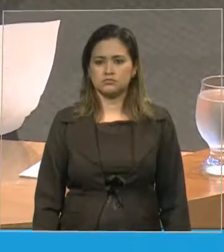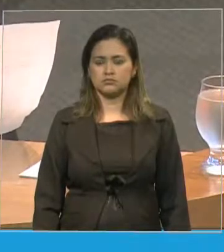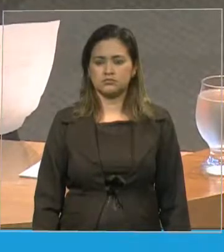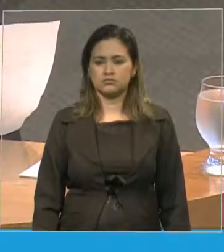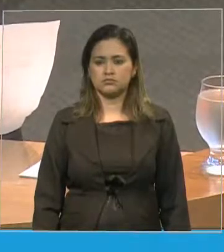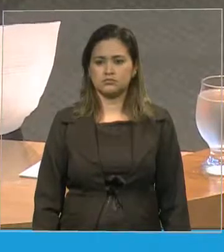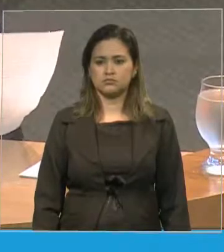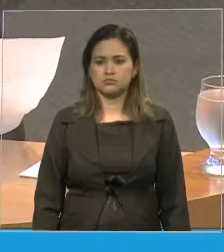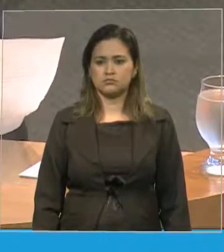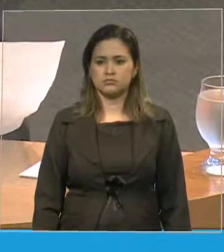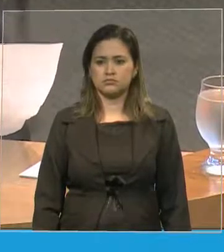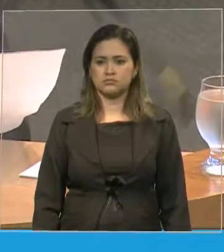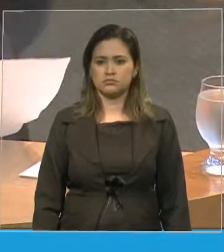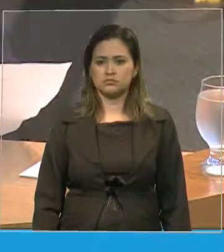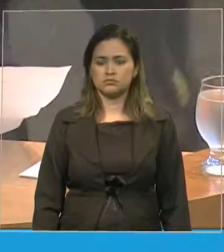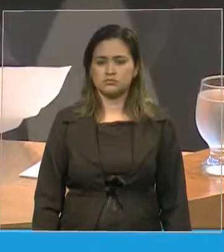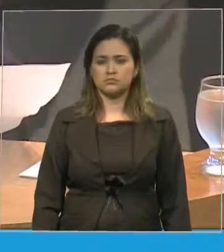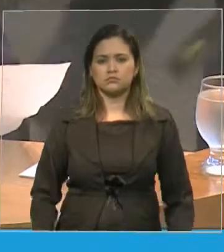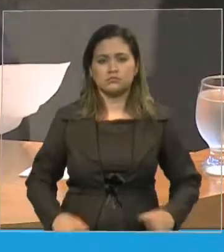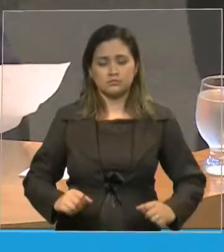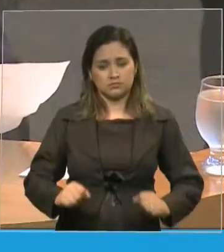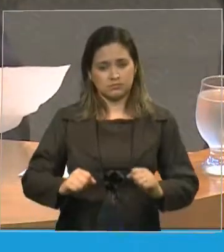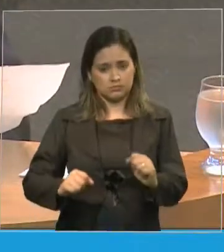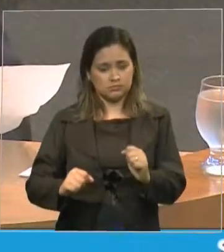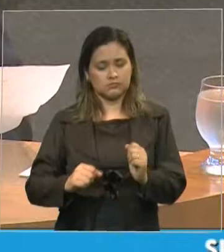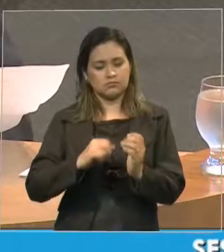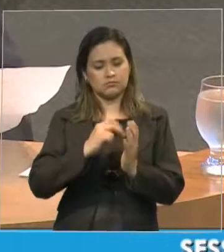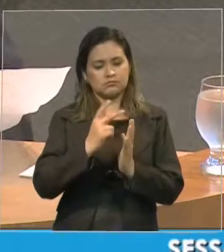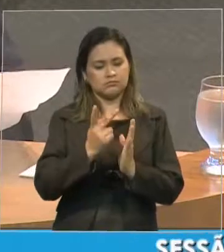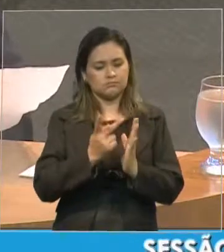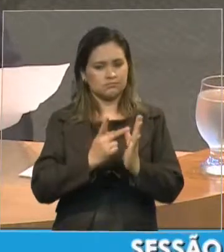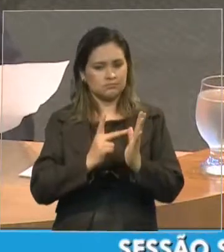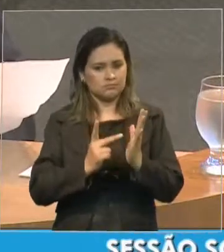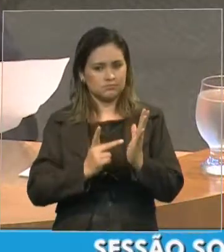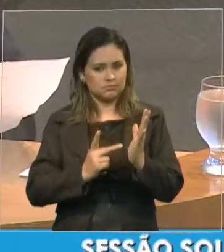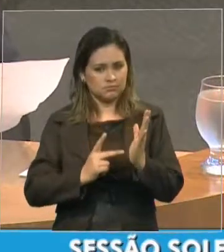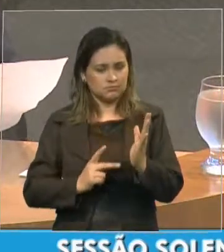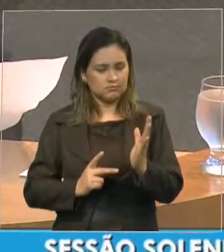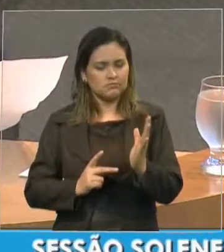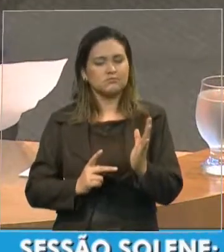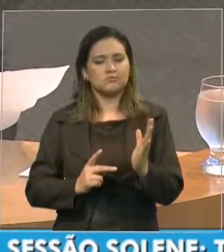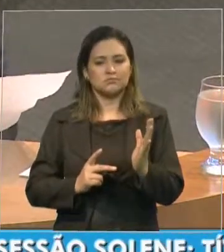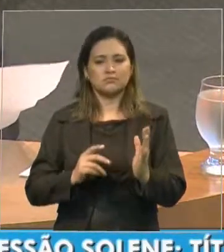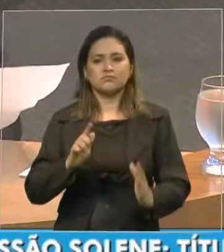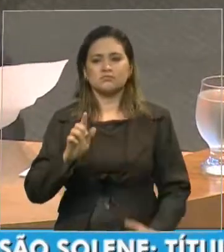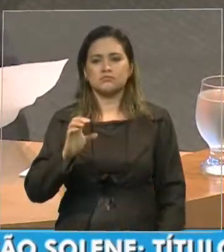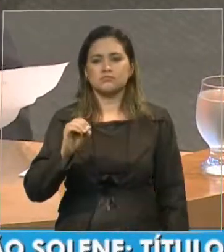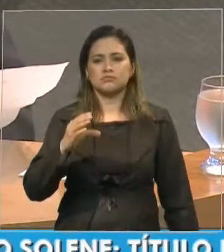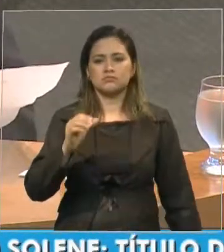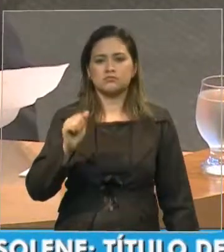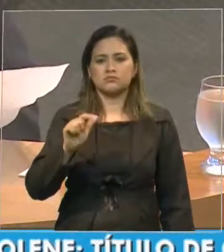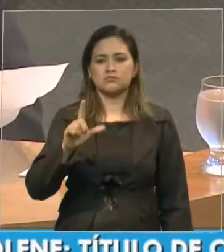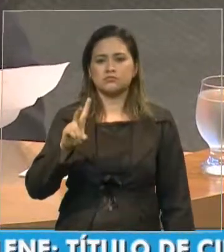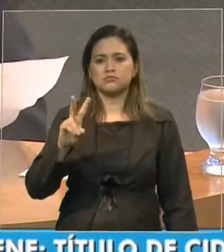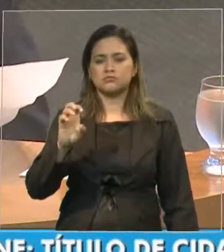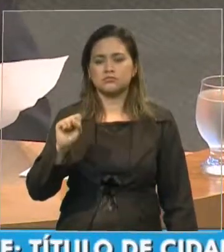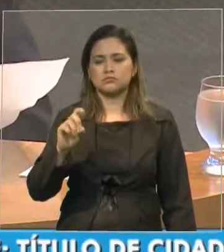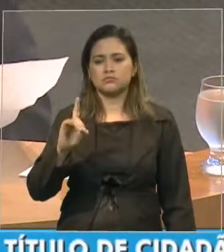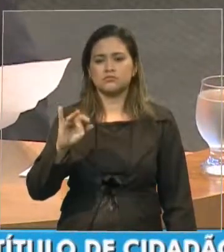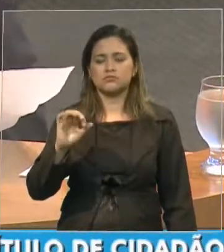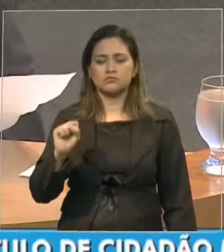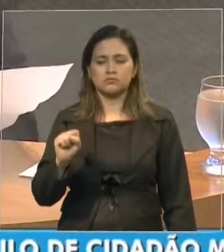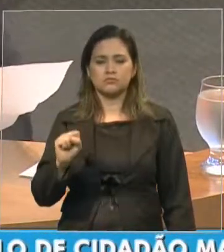de Gonçalves Dias, já podem levantar suas vozes e dizer, minha terra